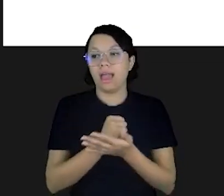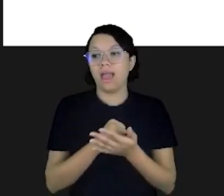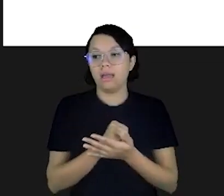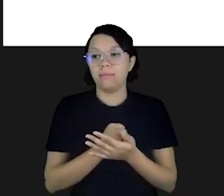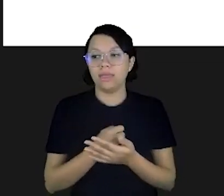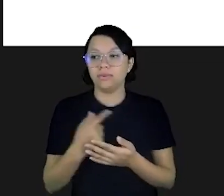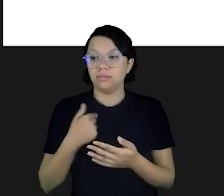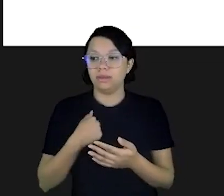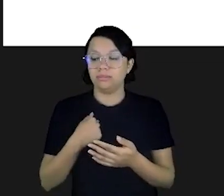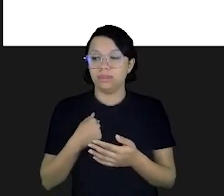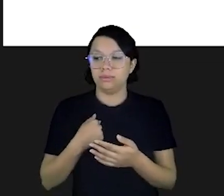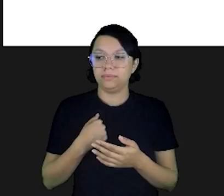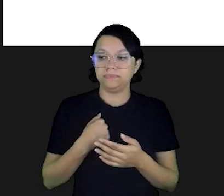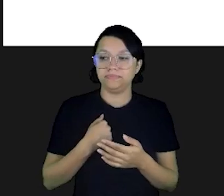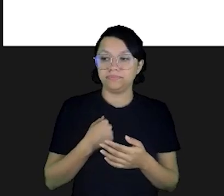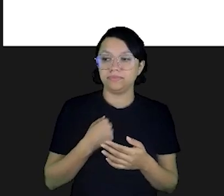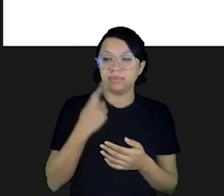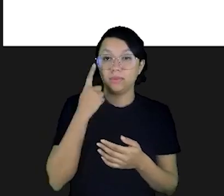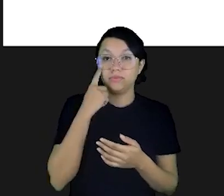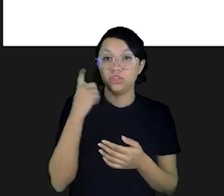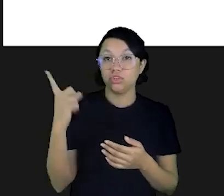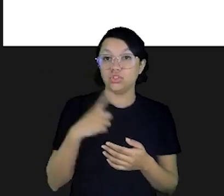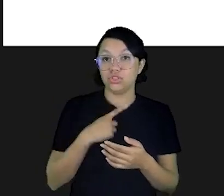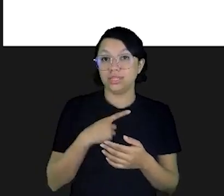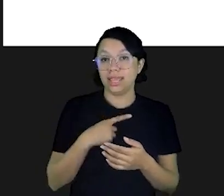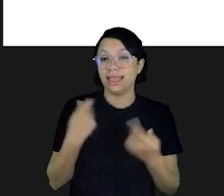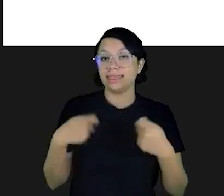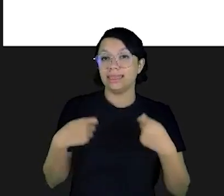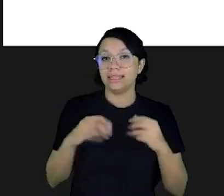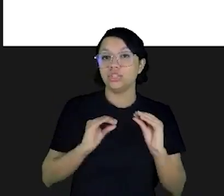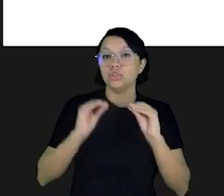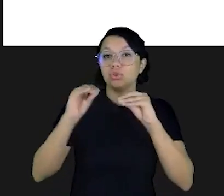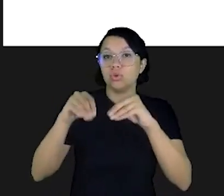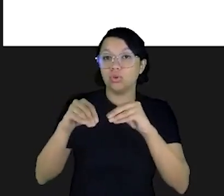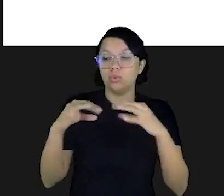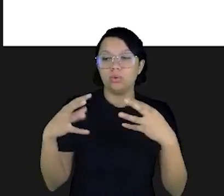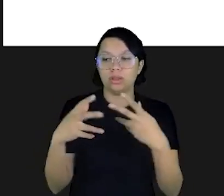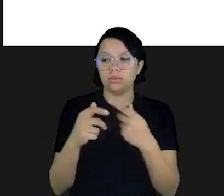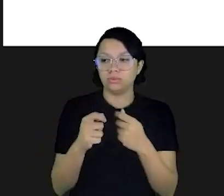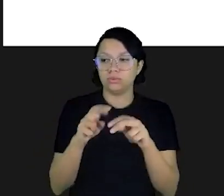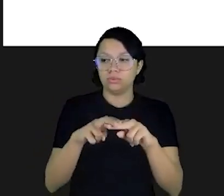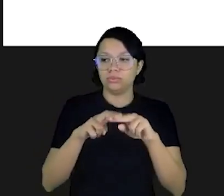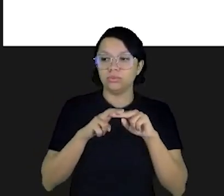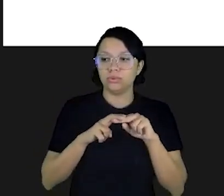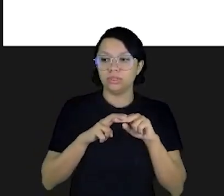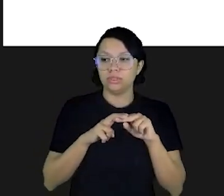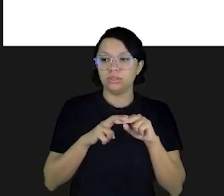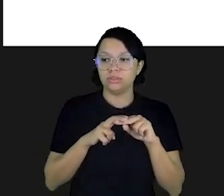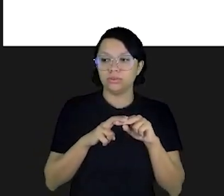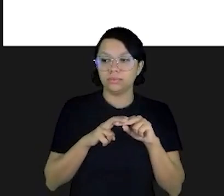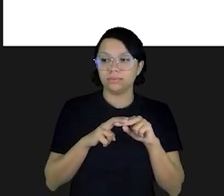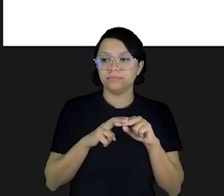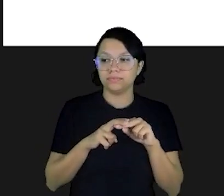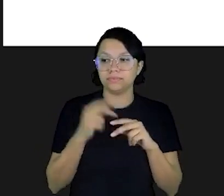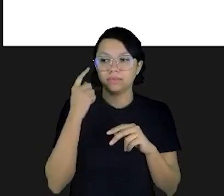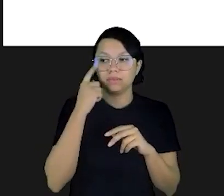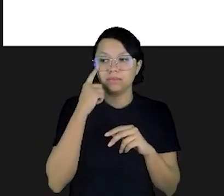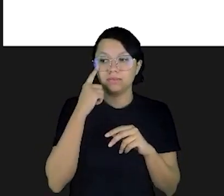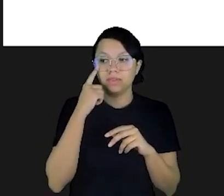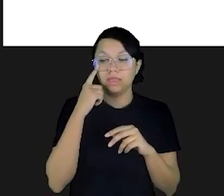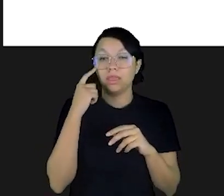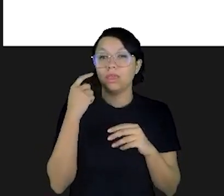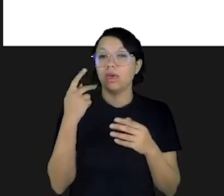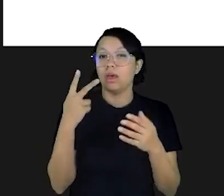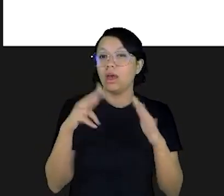mim, para minha mulher, para o meu filho, a gente tem a necessidade de colocar isso tudo na ponta da vida. Então, por isso, contar com os imprevistos é